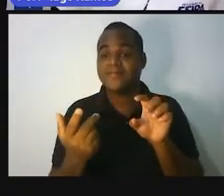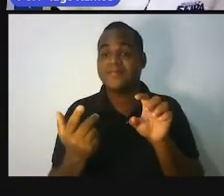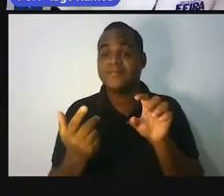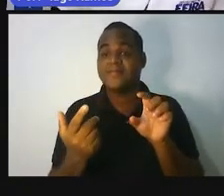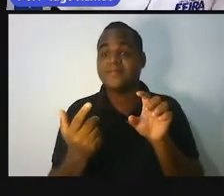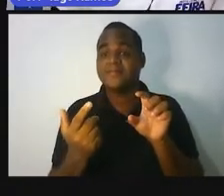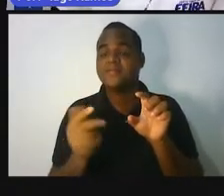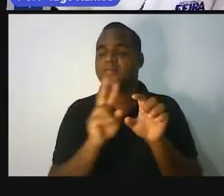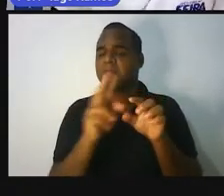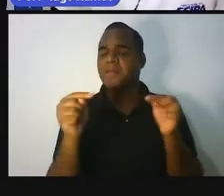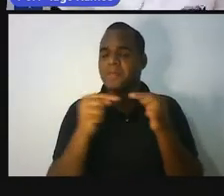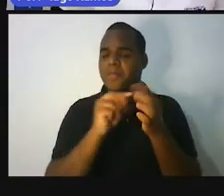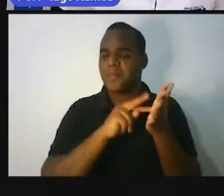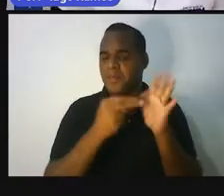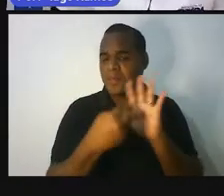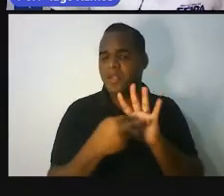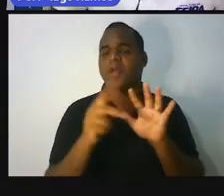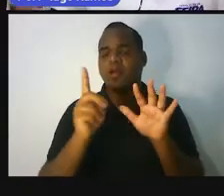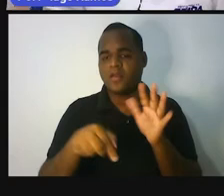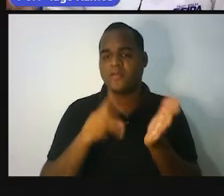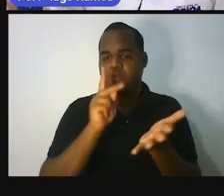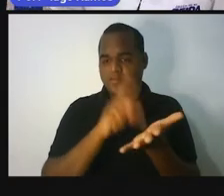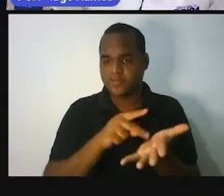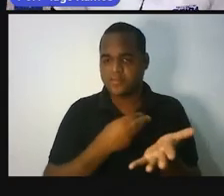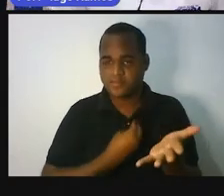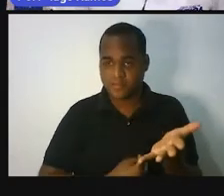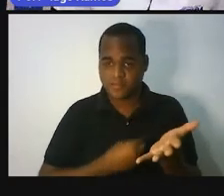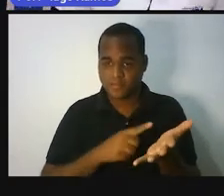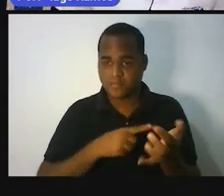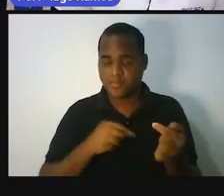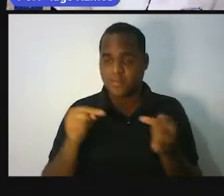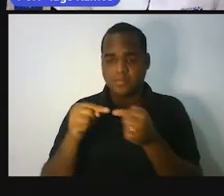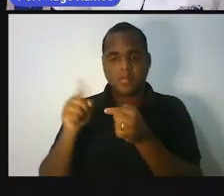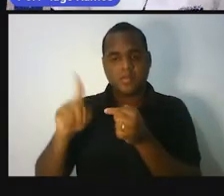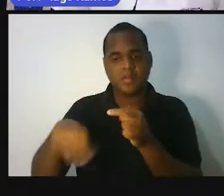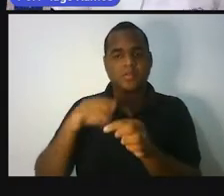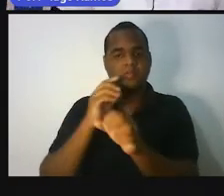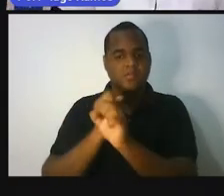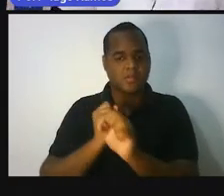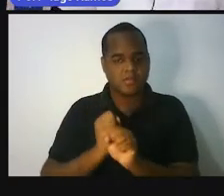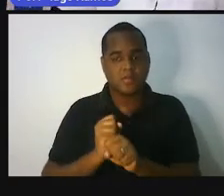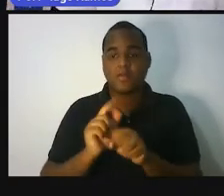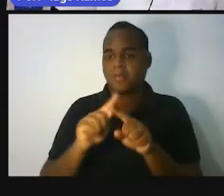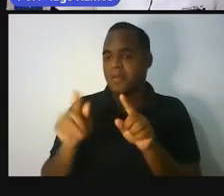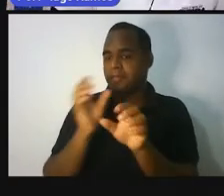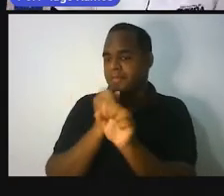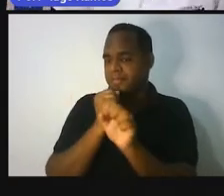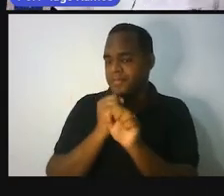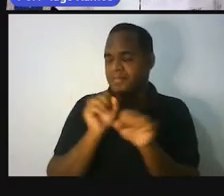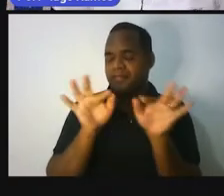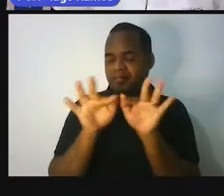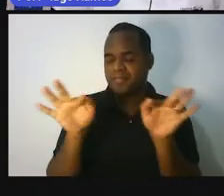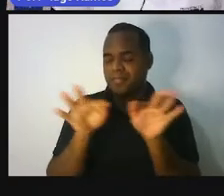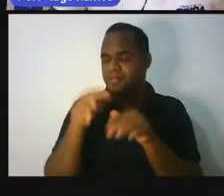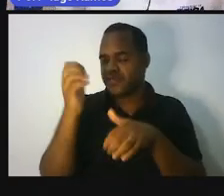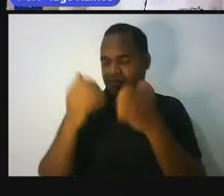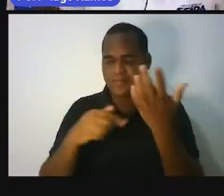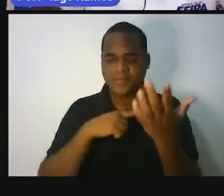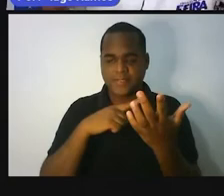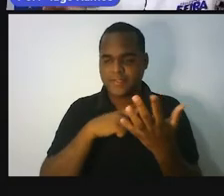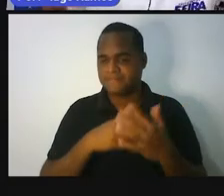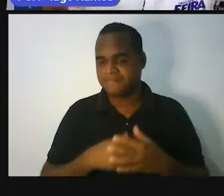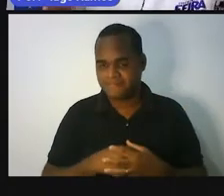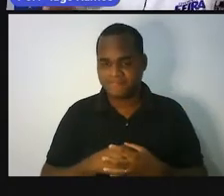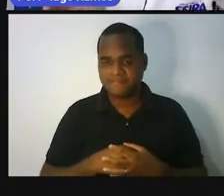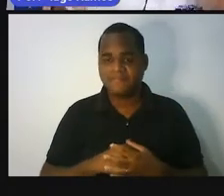mesma função, claro que não como uma calculadora digital. Era um cálculo mais simples. Mas é